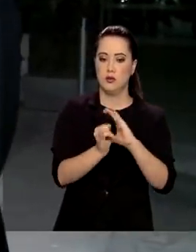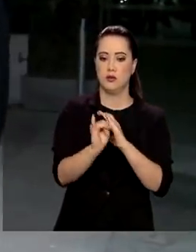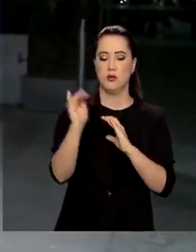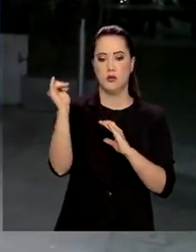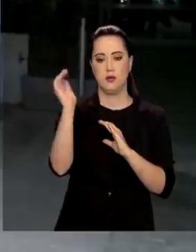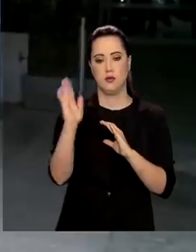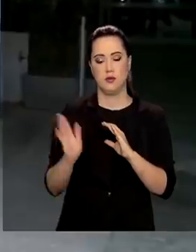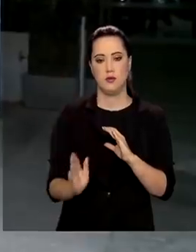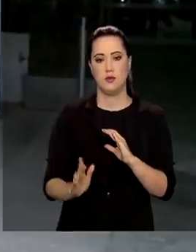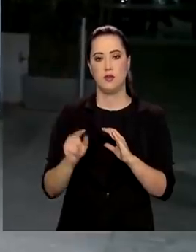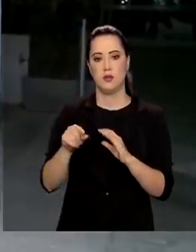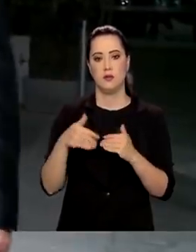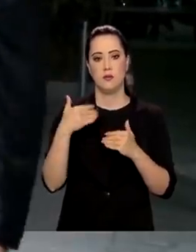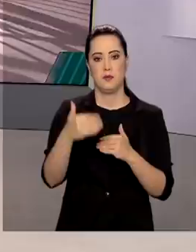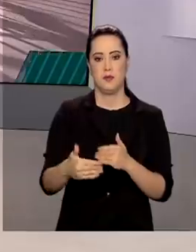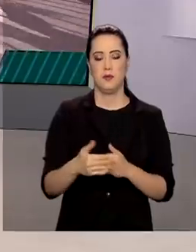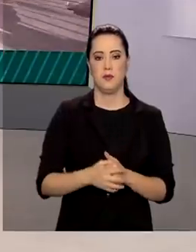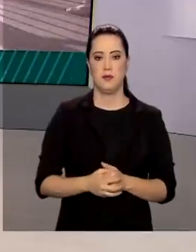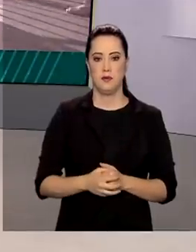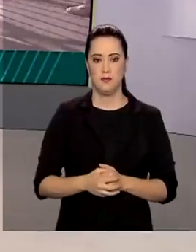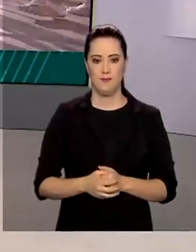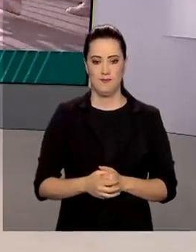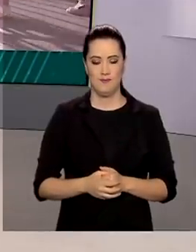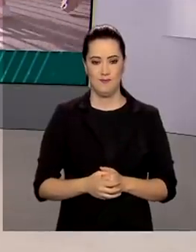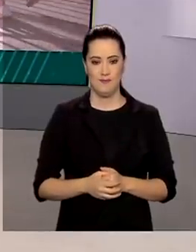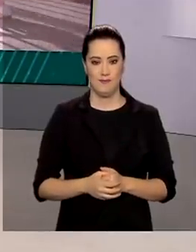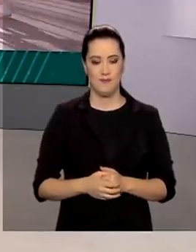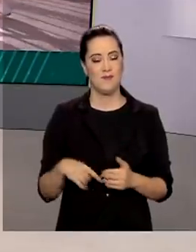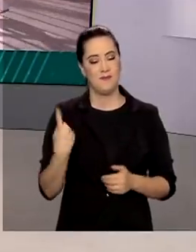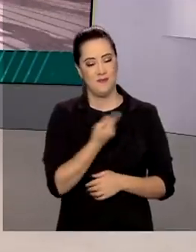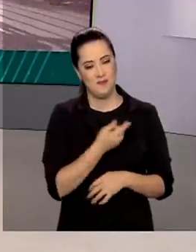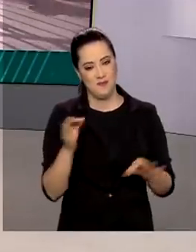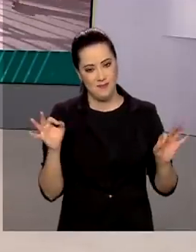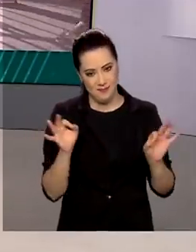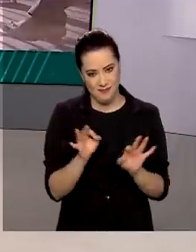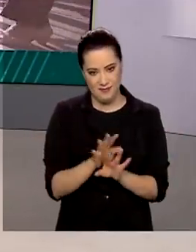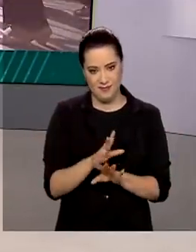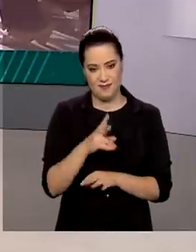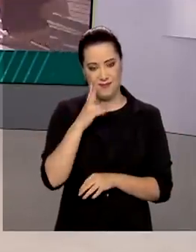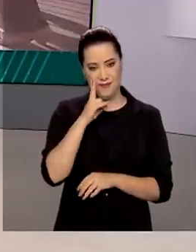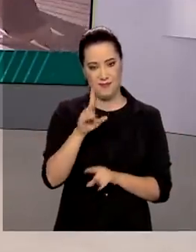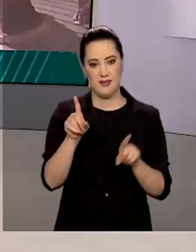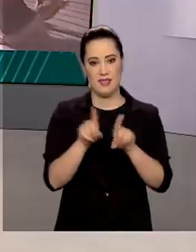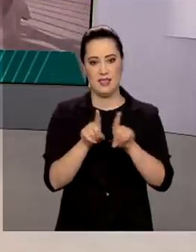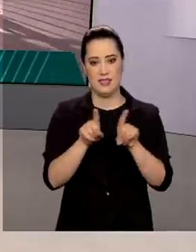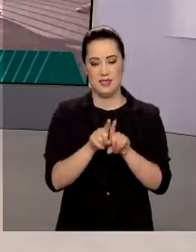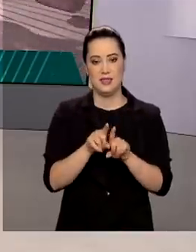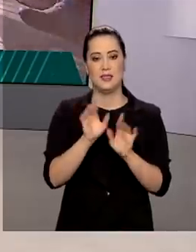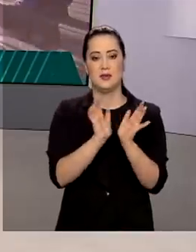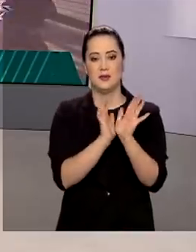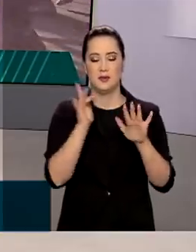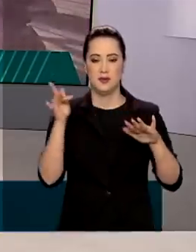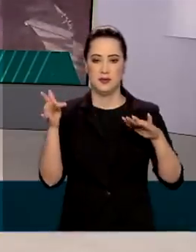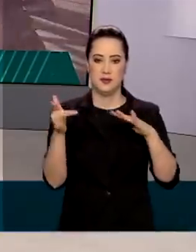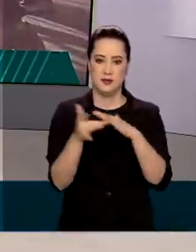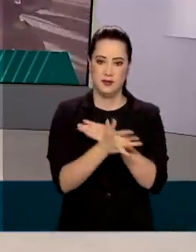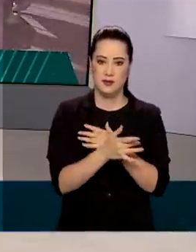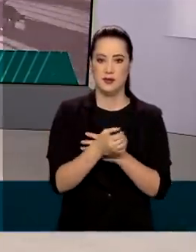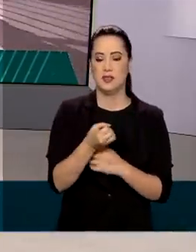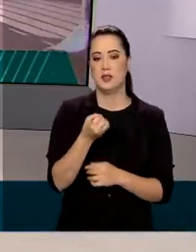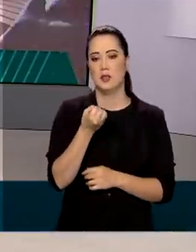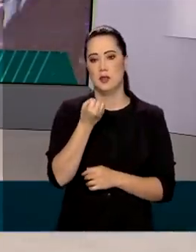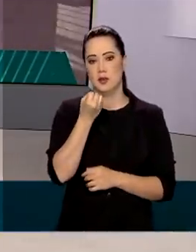com Glenn à frente. O Brasil em Dia fica por aqui. Nos acompanhe também pelas nossas redes